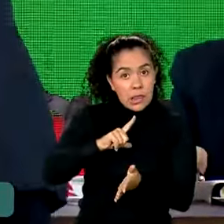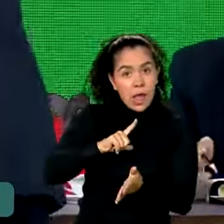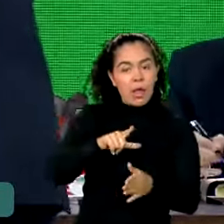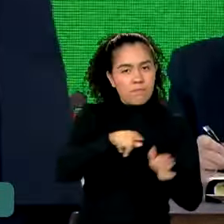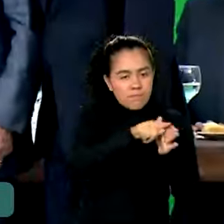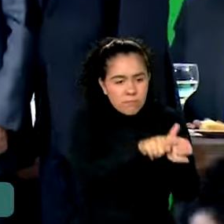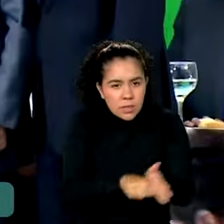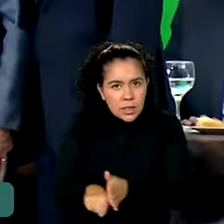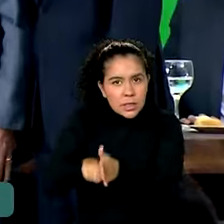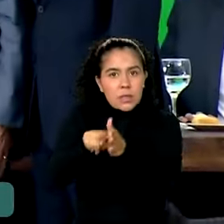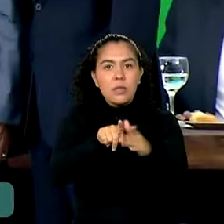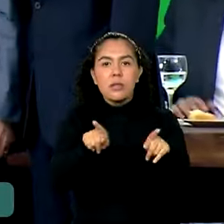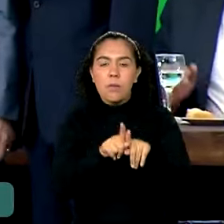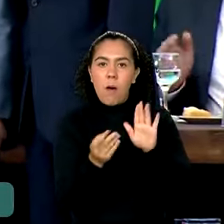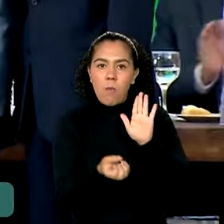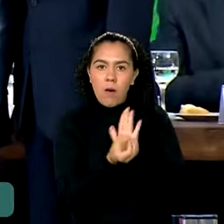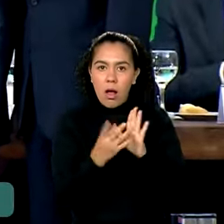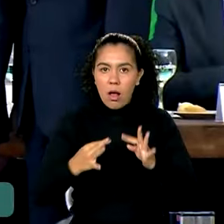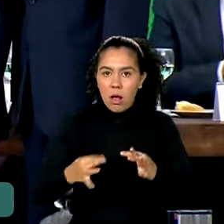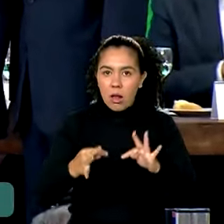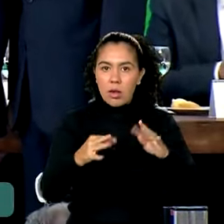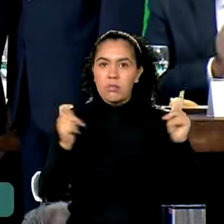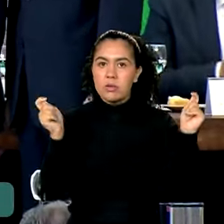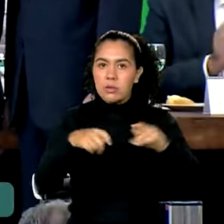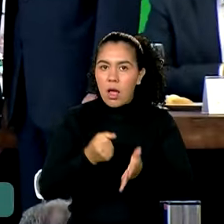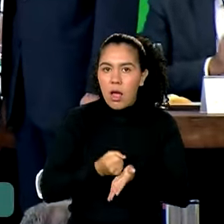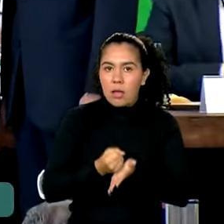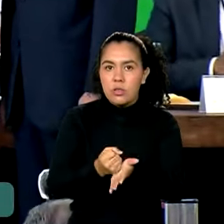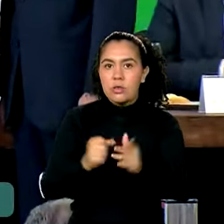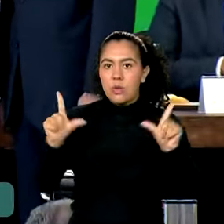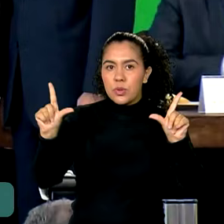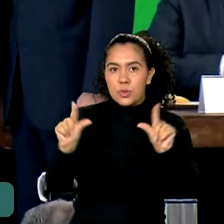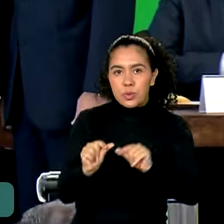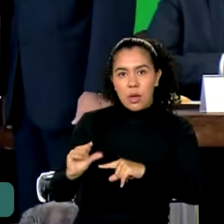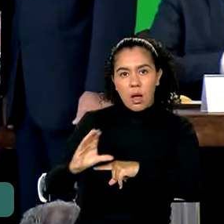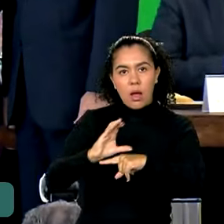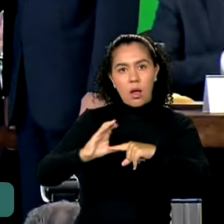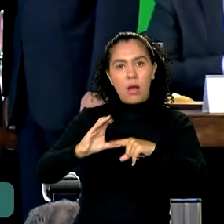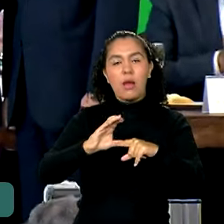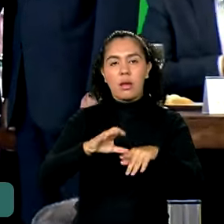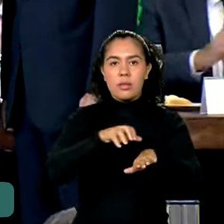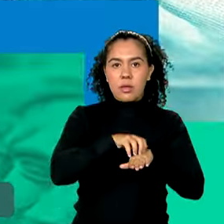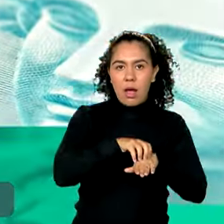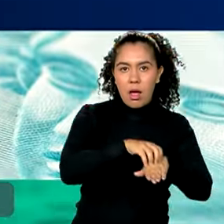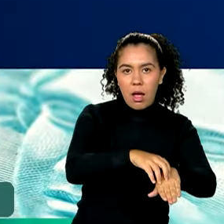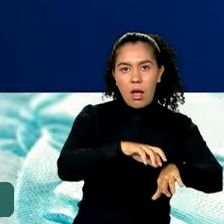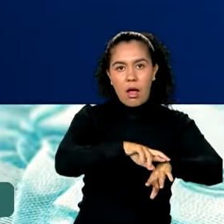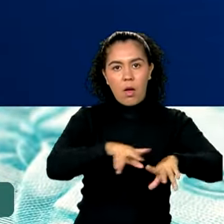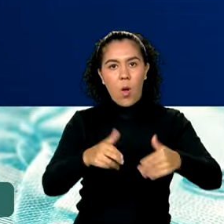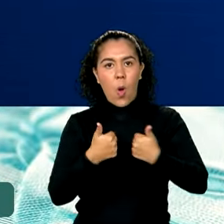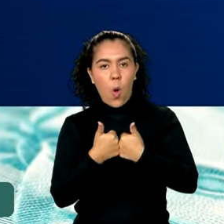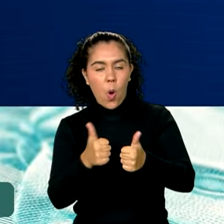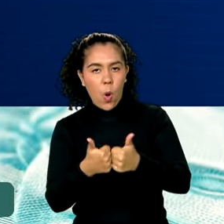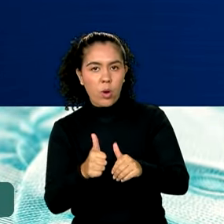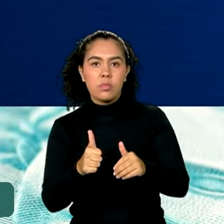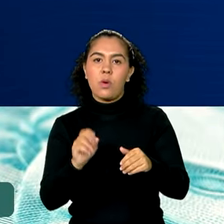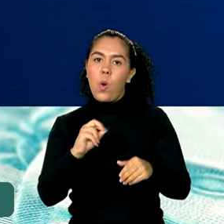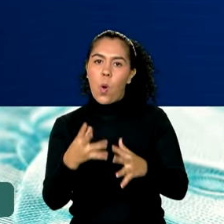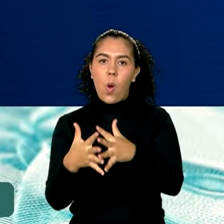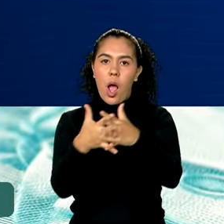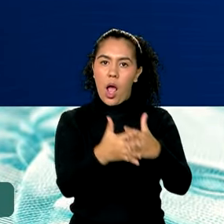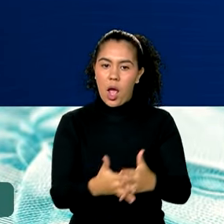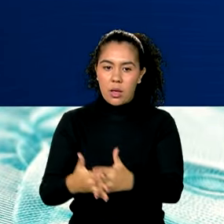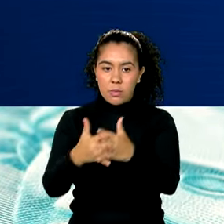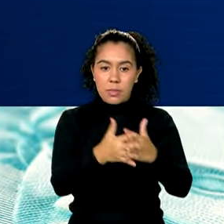tecnológica que contribuam para a descarbonização da frota de carros, ônibus e caminhões. Os incentivos serão